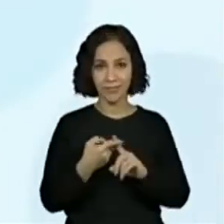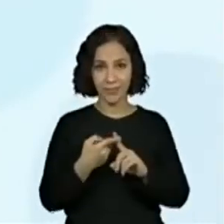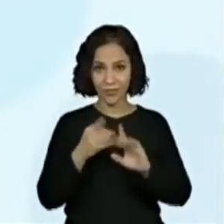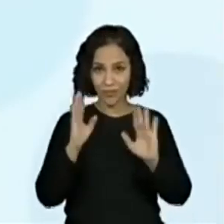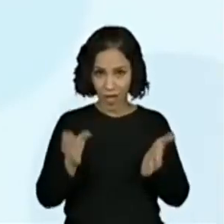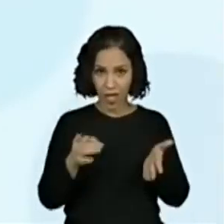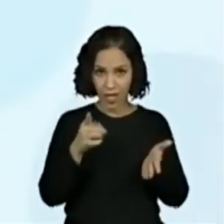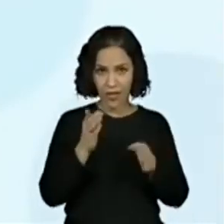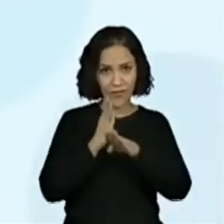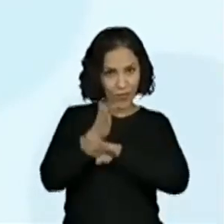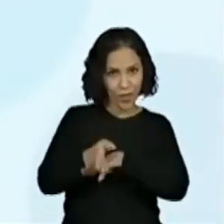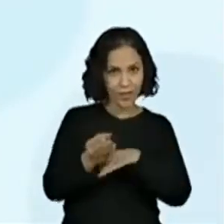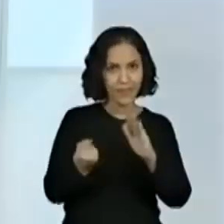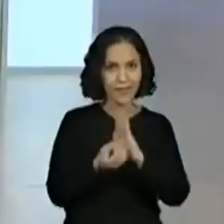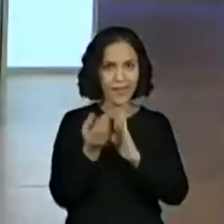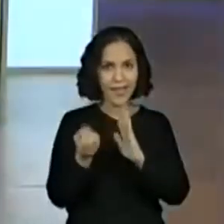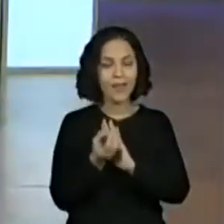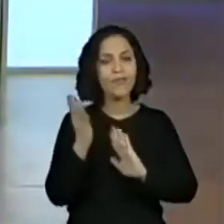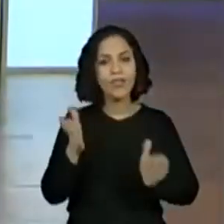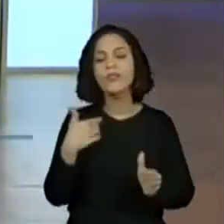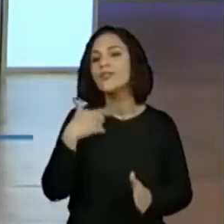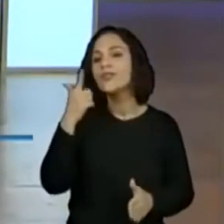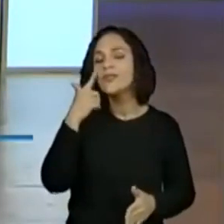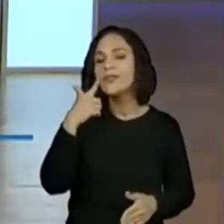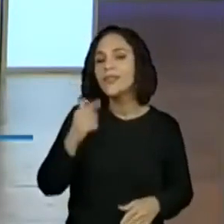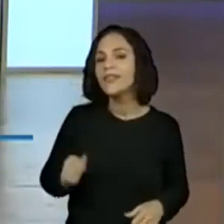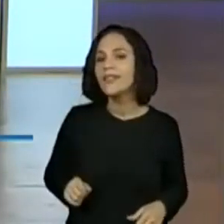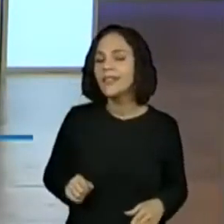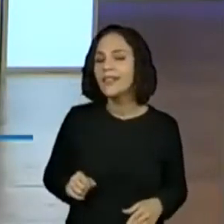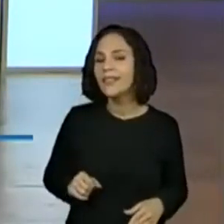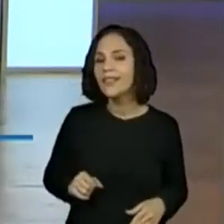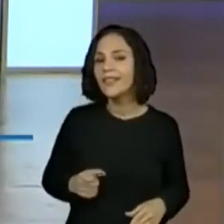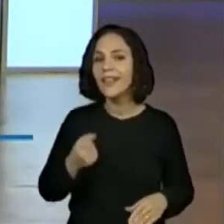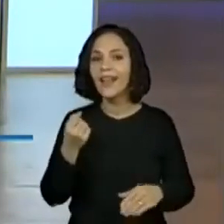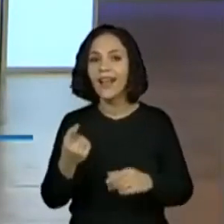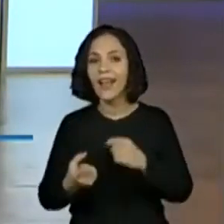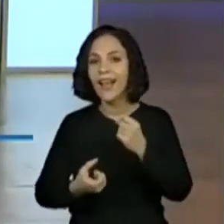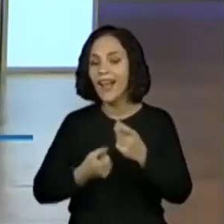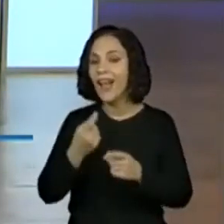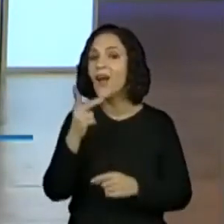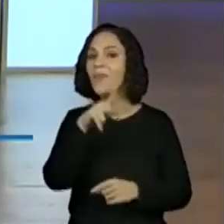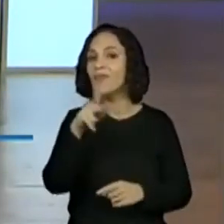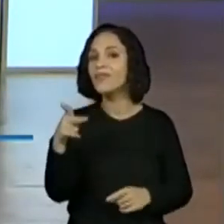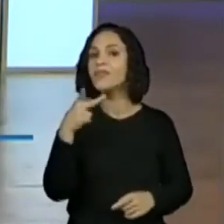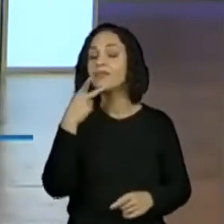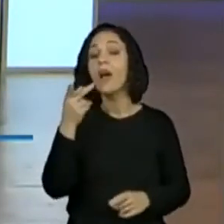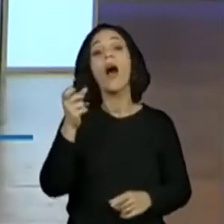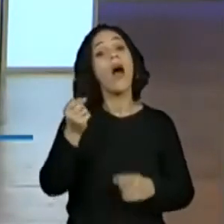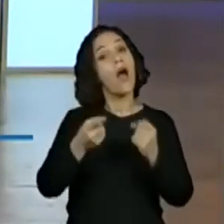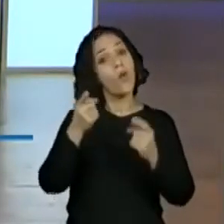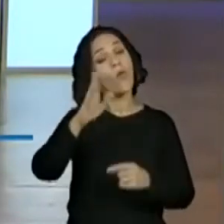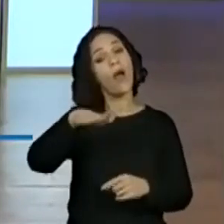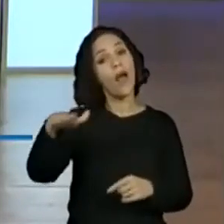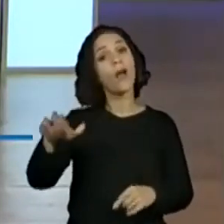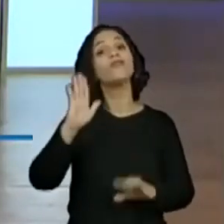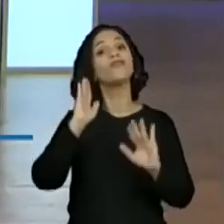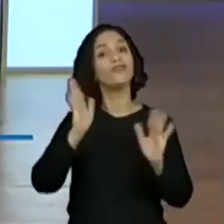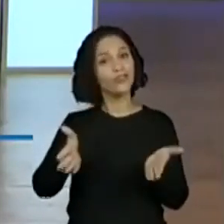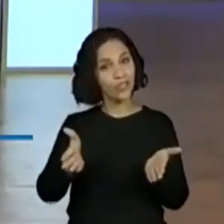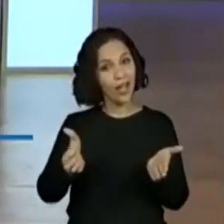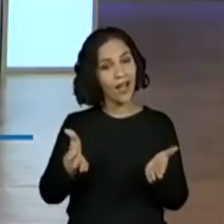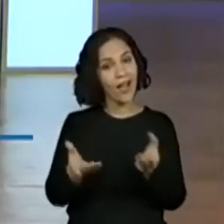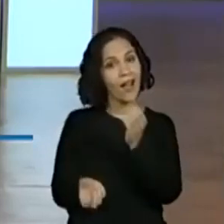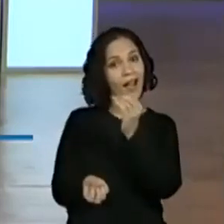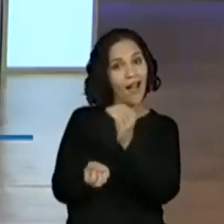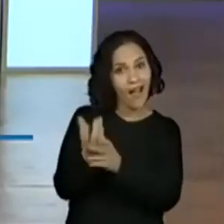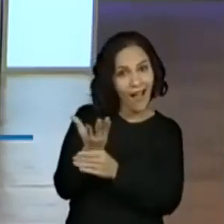participou de um sarau? Deixa eu ver. Ah, tem um povo... Olha, tem professor que fala que tem aluno que já participou, que já